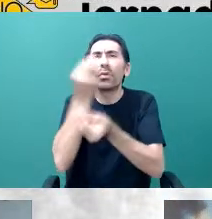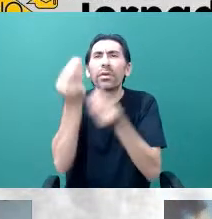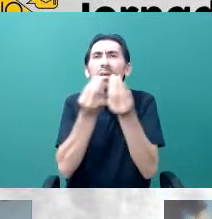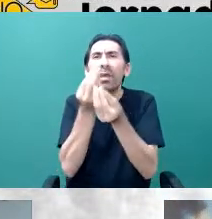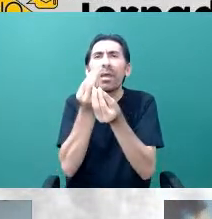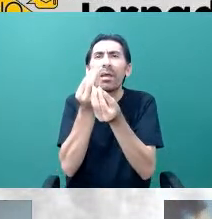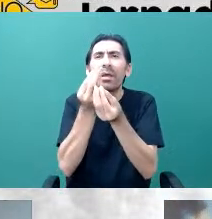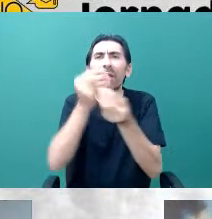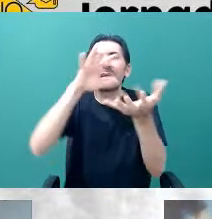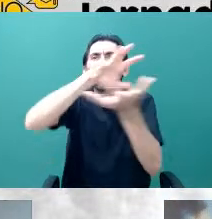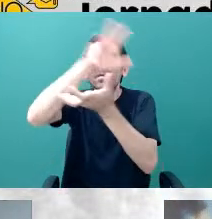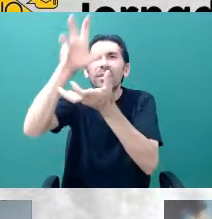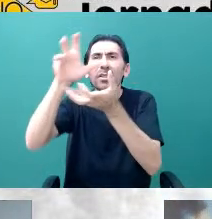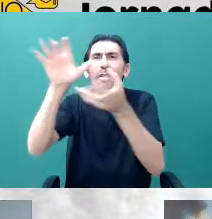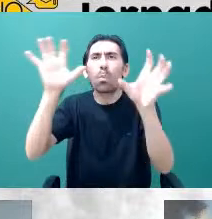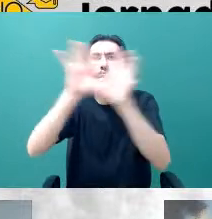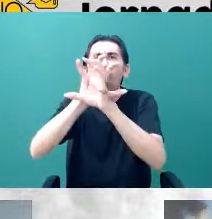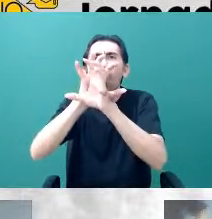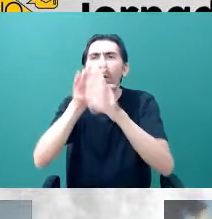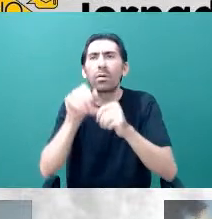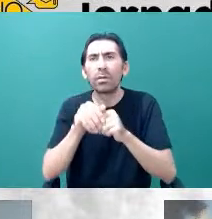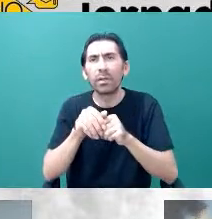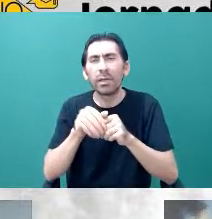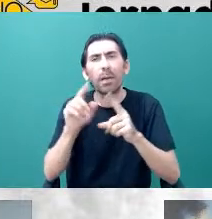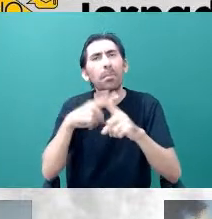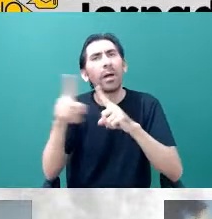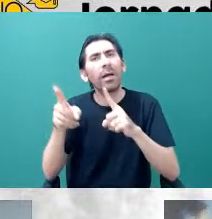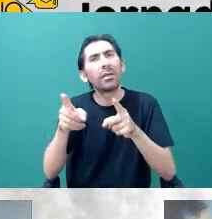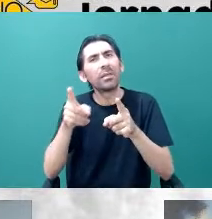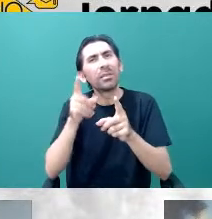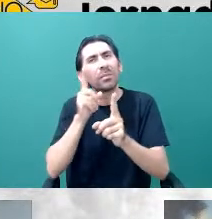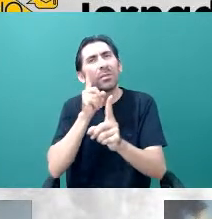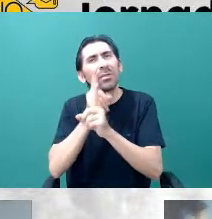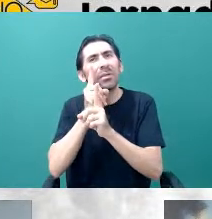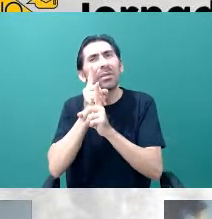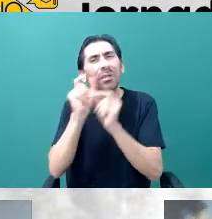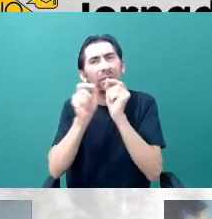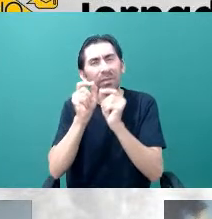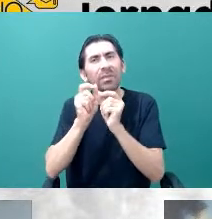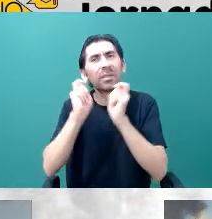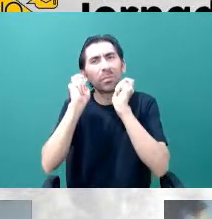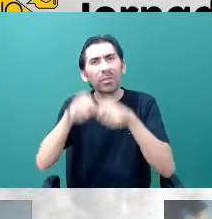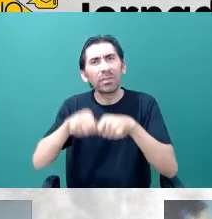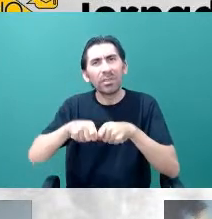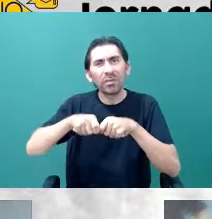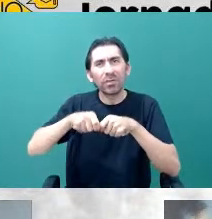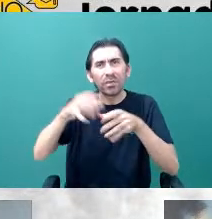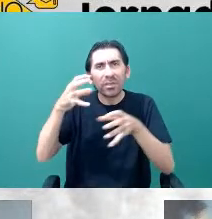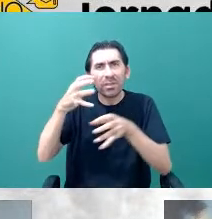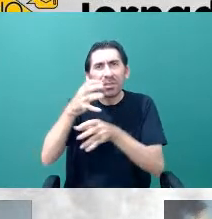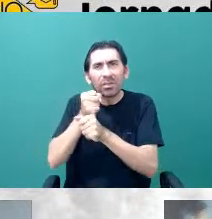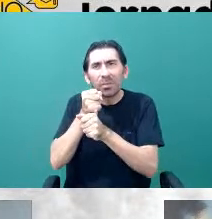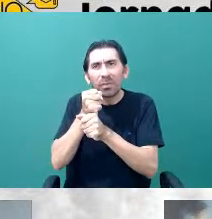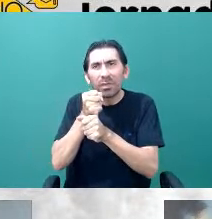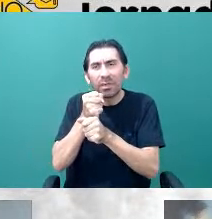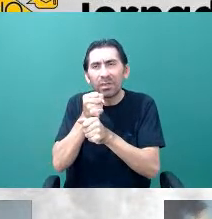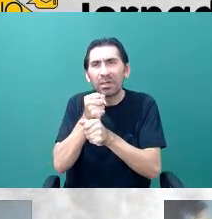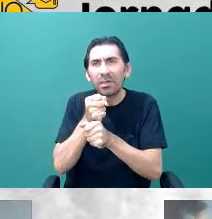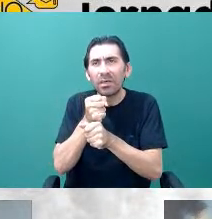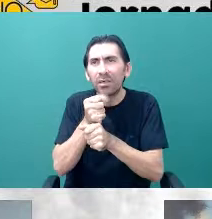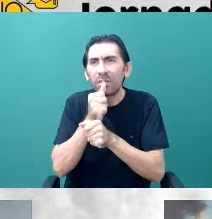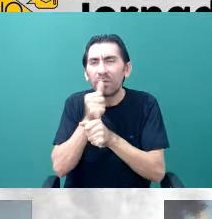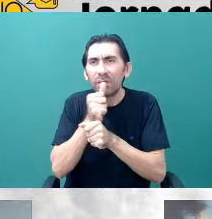vocês. Só que para você fazer isso, você tem que ser capaz de medir uma medida do